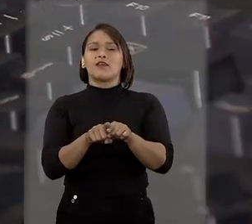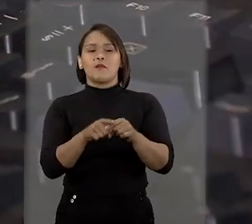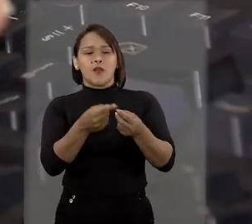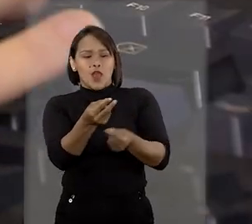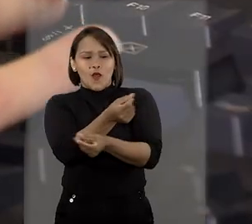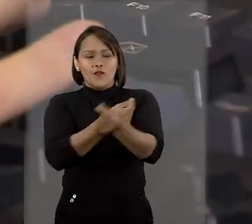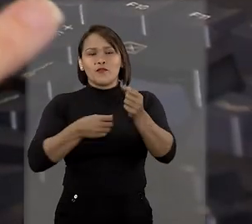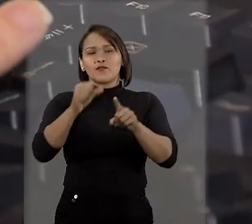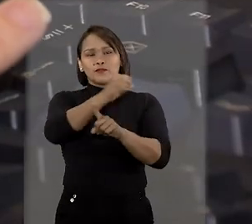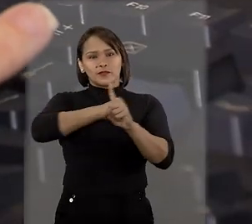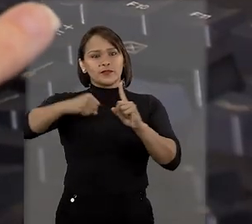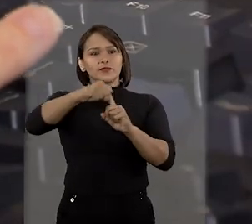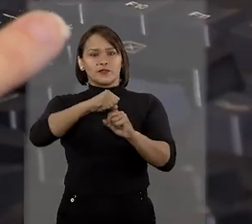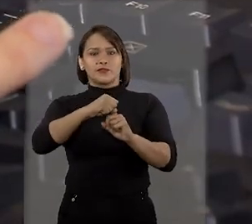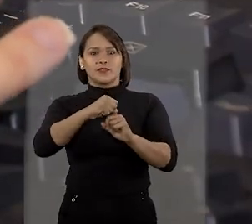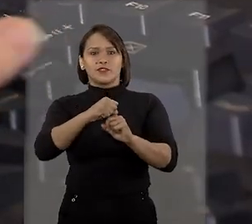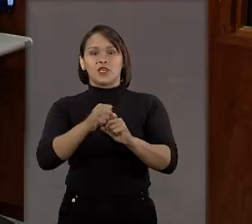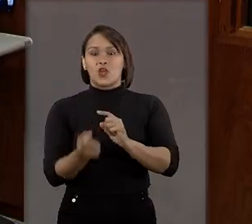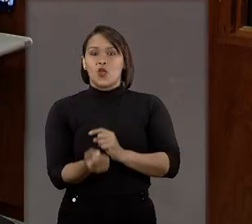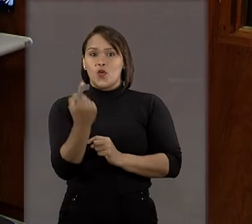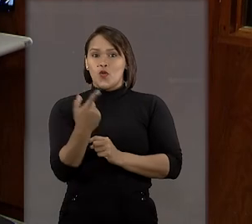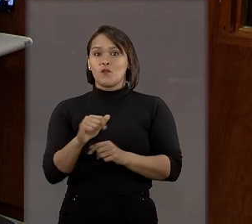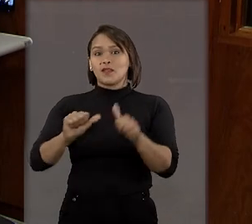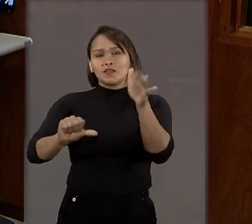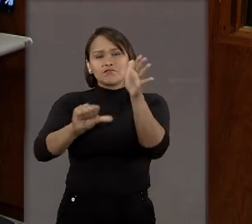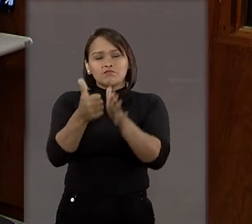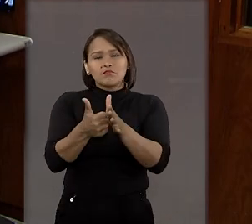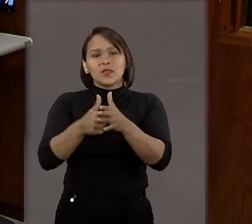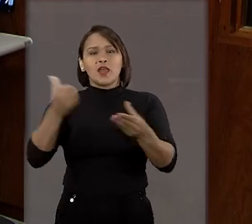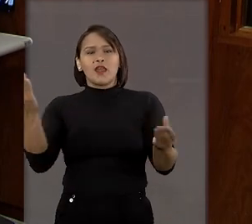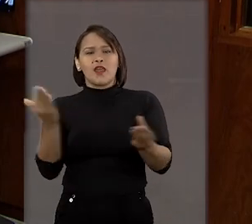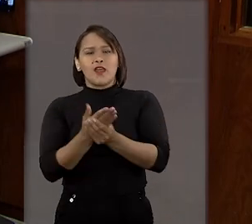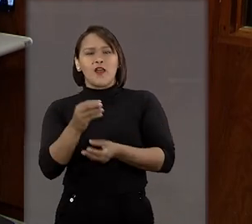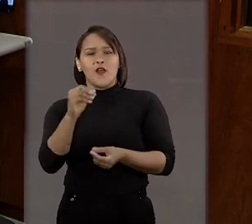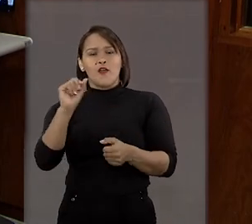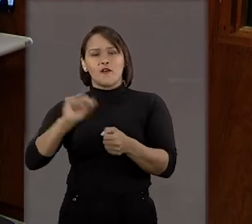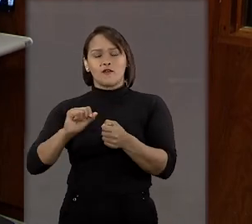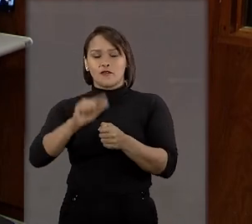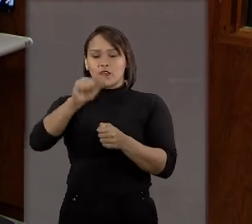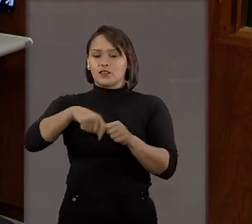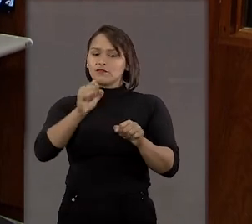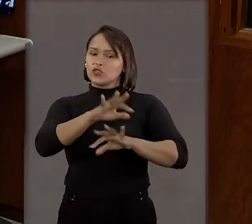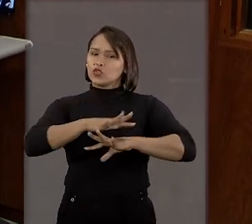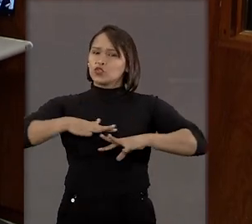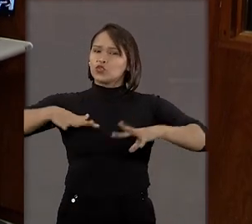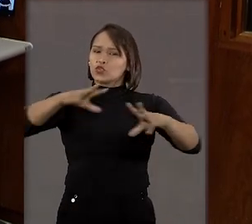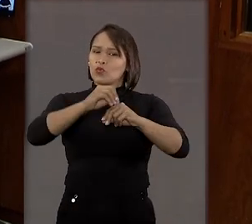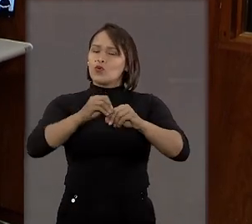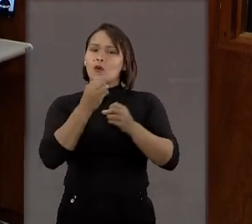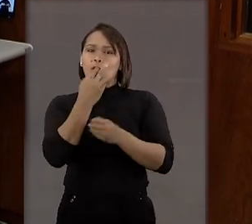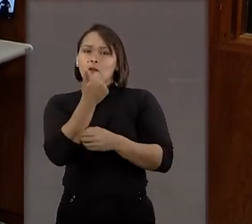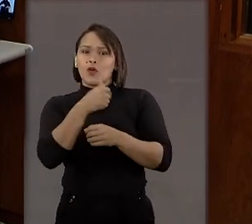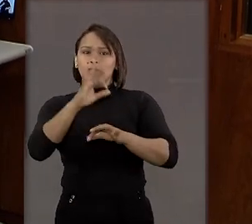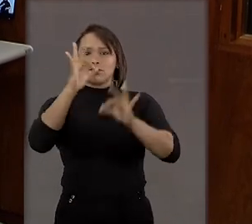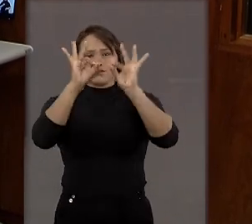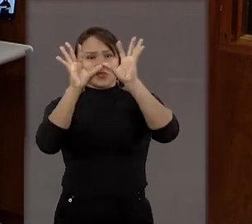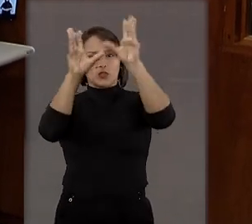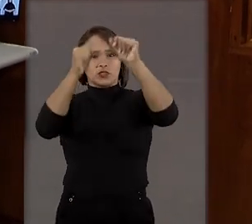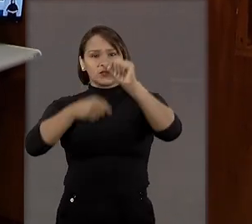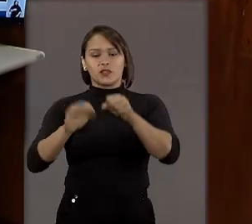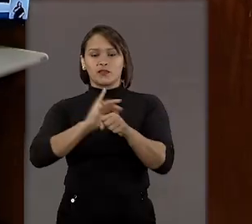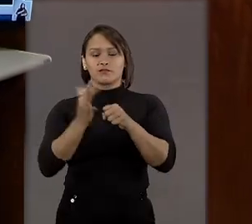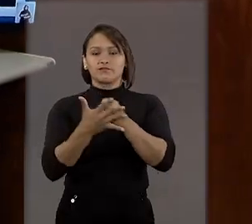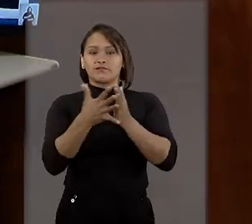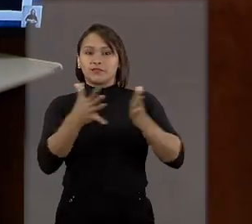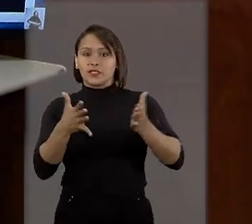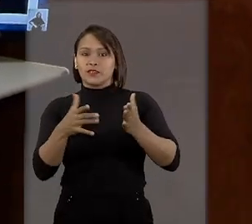prestação de contas à sociedade. Uma das primeiras ações tomadas para garantir o pleno funcionamento do tribunal na